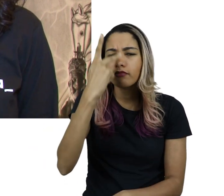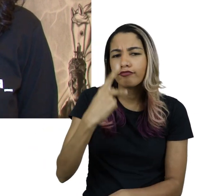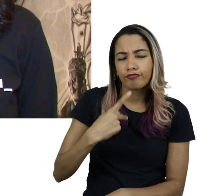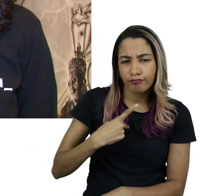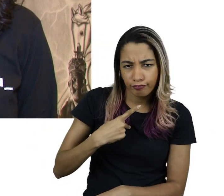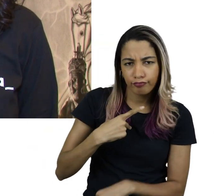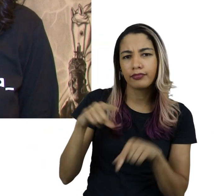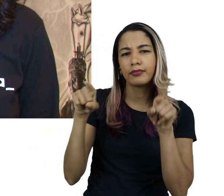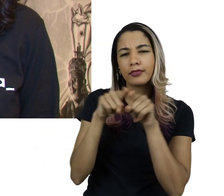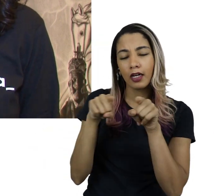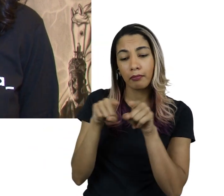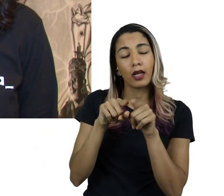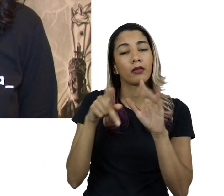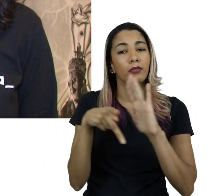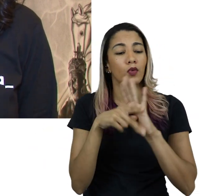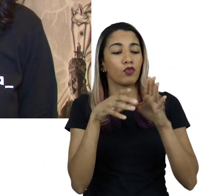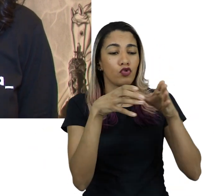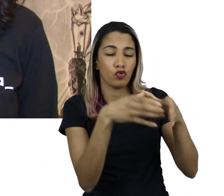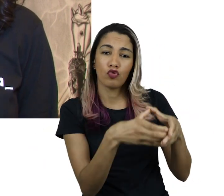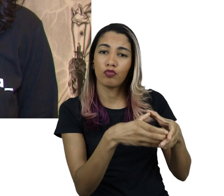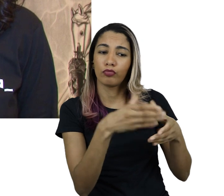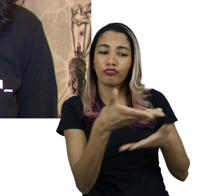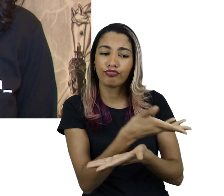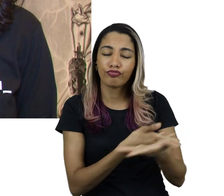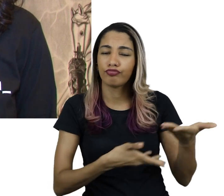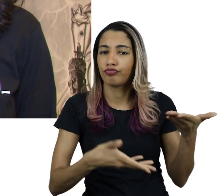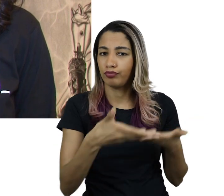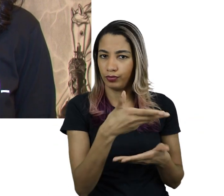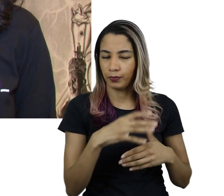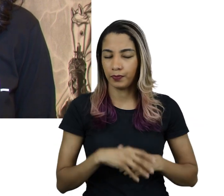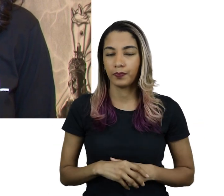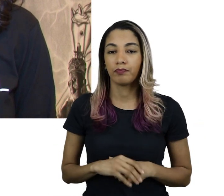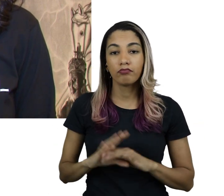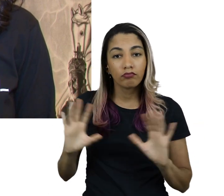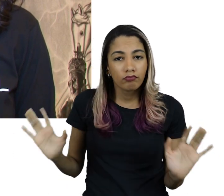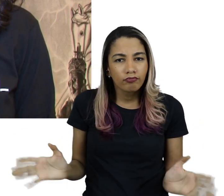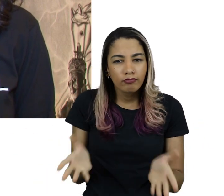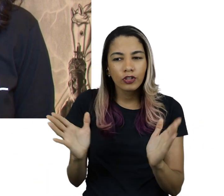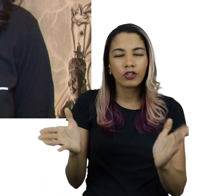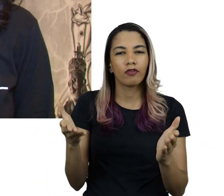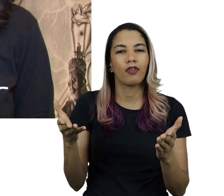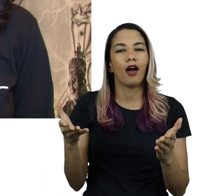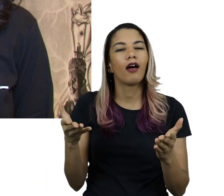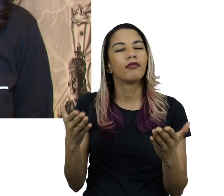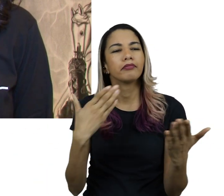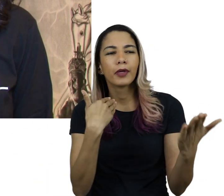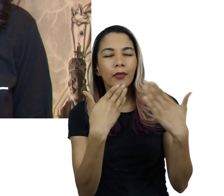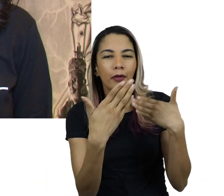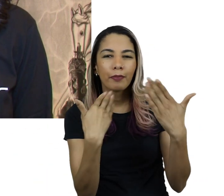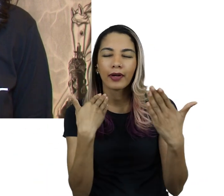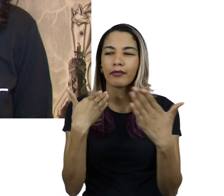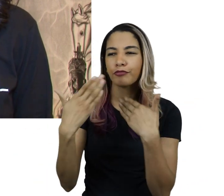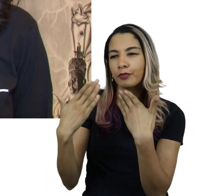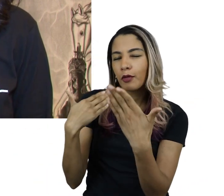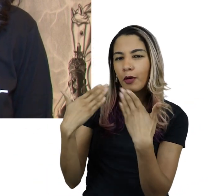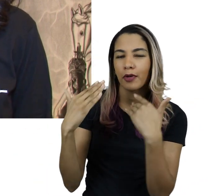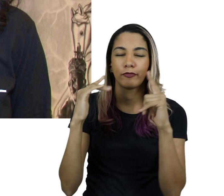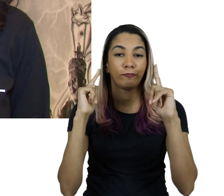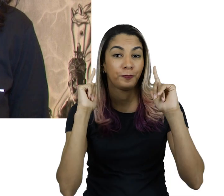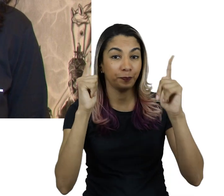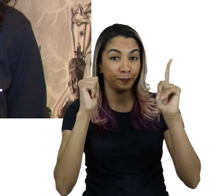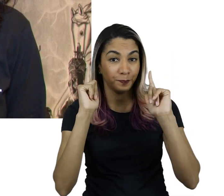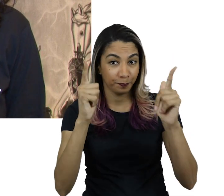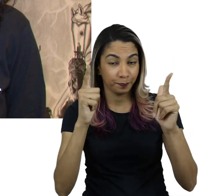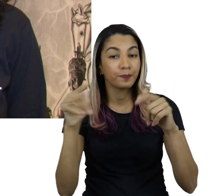interpretações pessoais e coletivas sobre as obras, incentivar práticas participativas